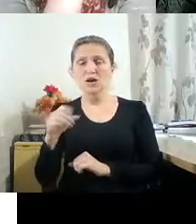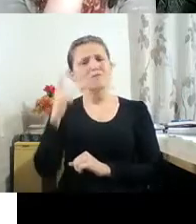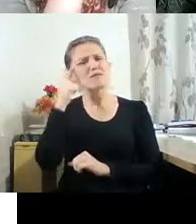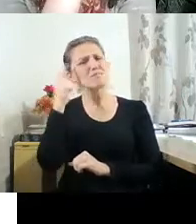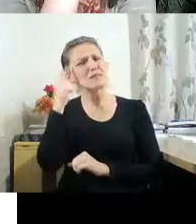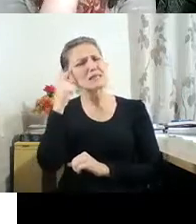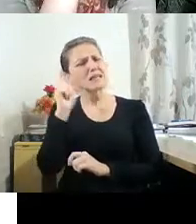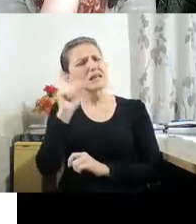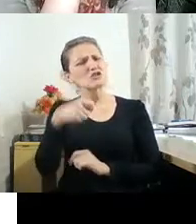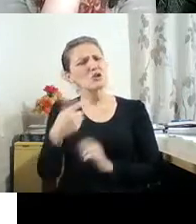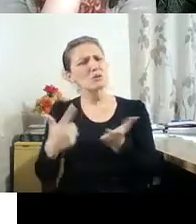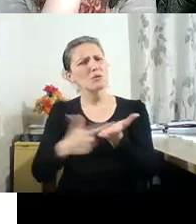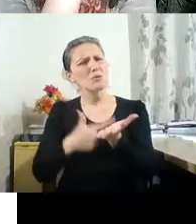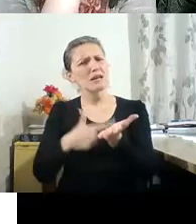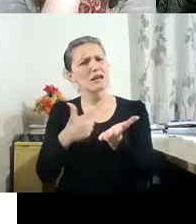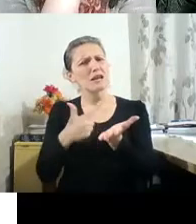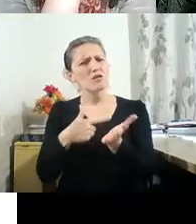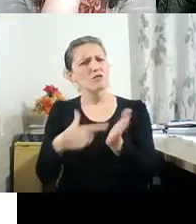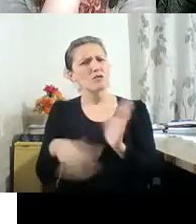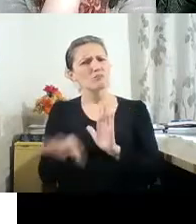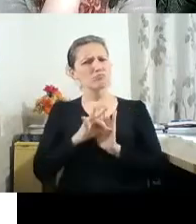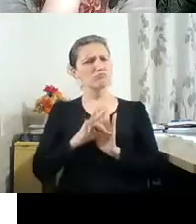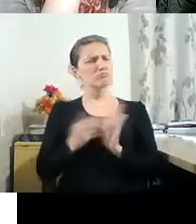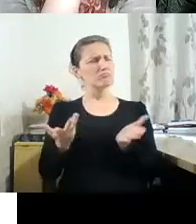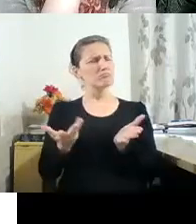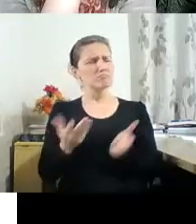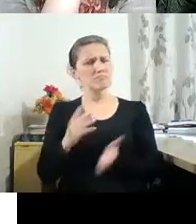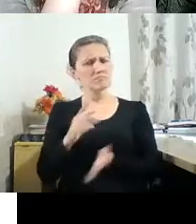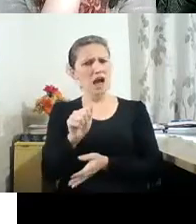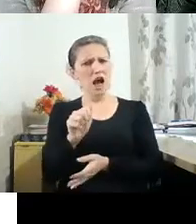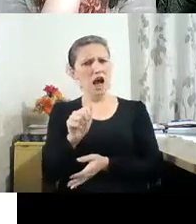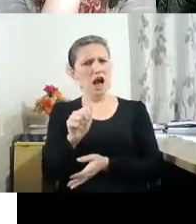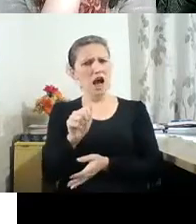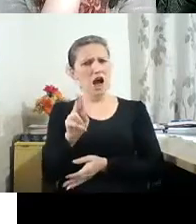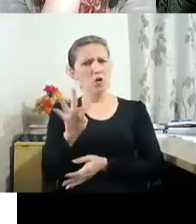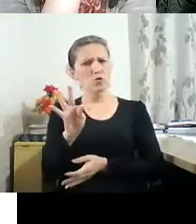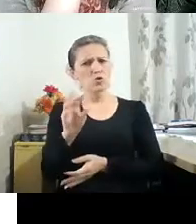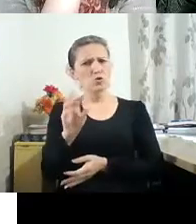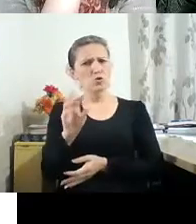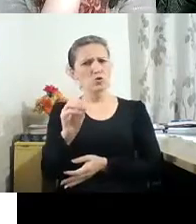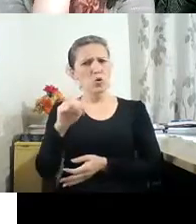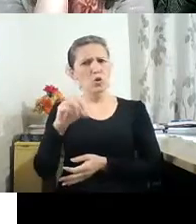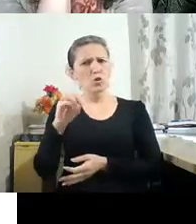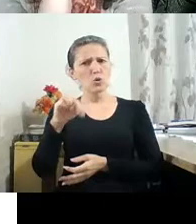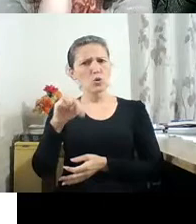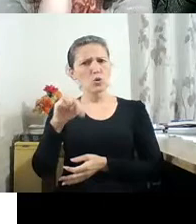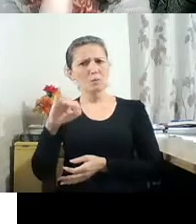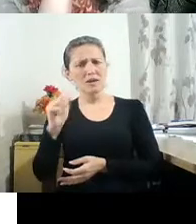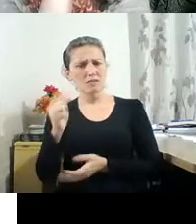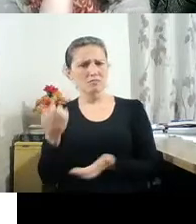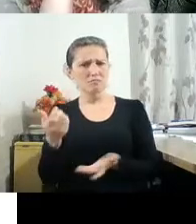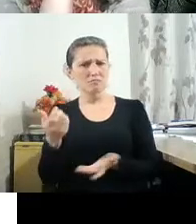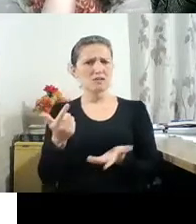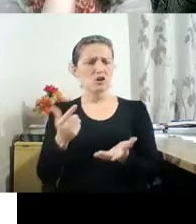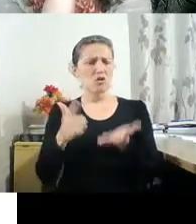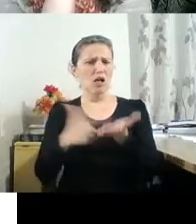que o livro é um espaço, é a próprio formato do livro, o